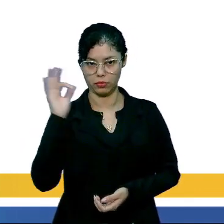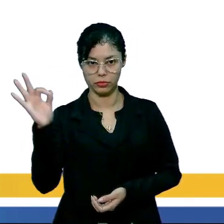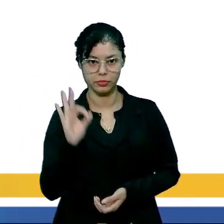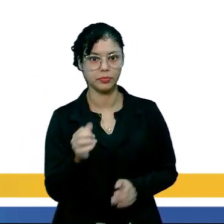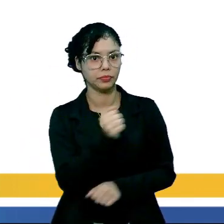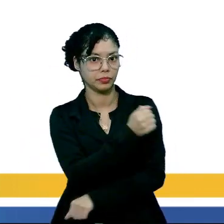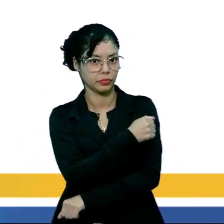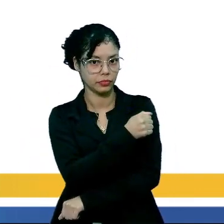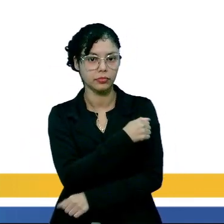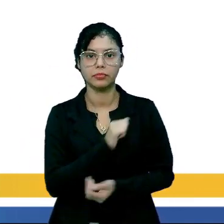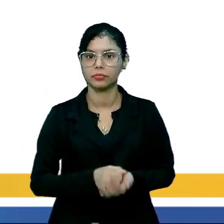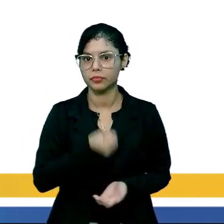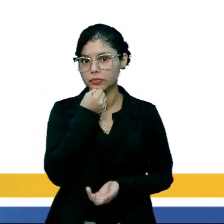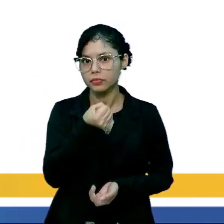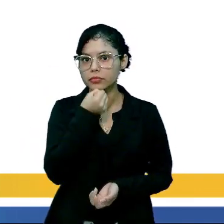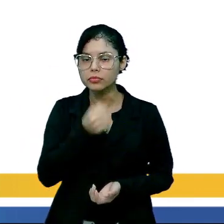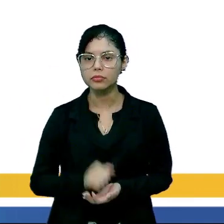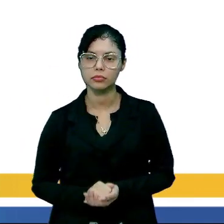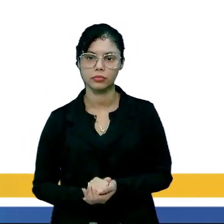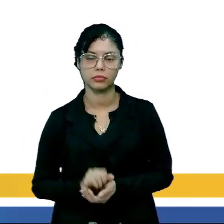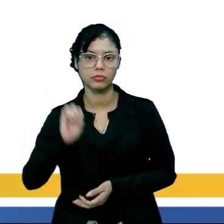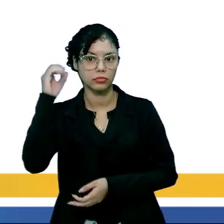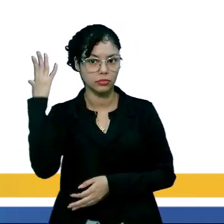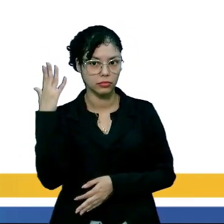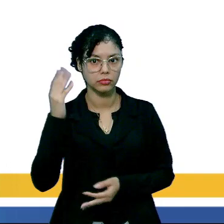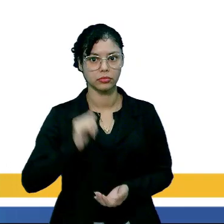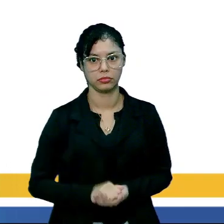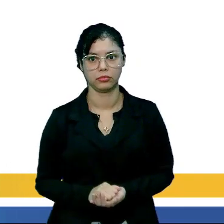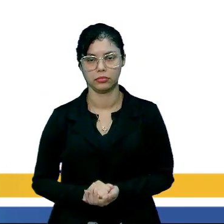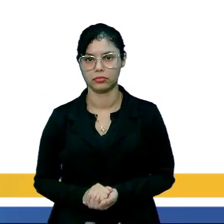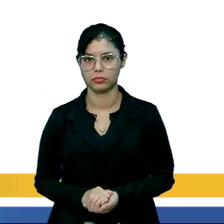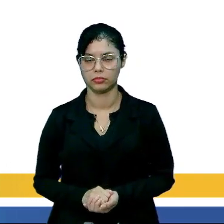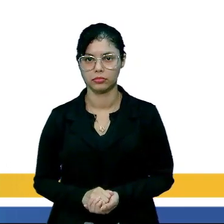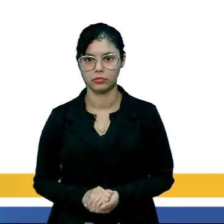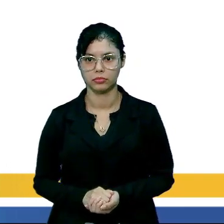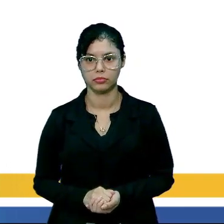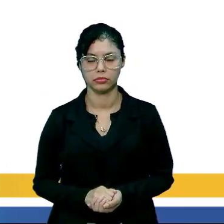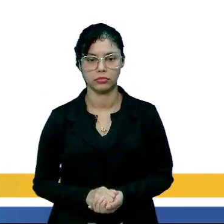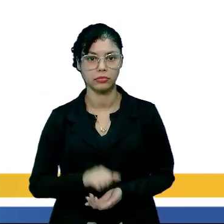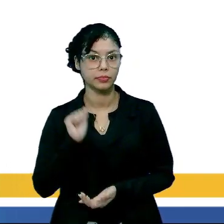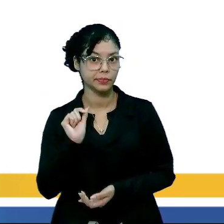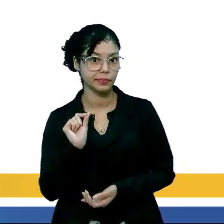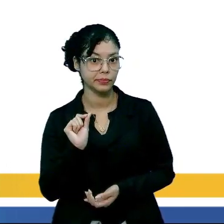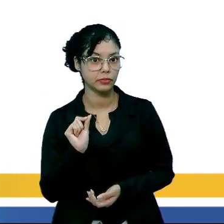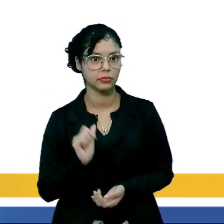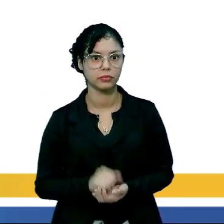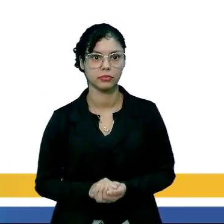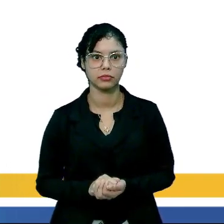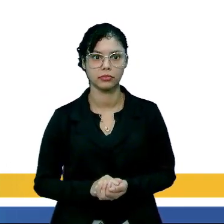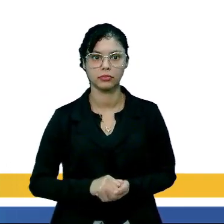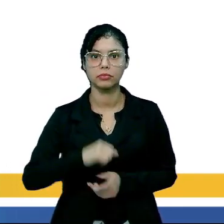% dos alunos entrevistados opinaram o que corresponde a